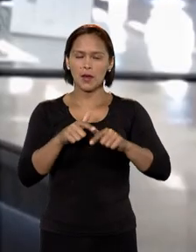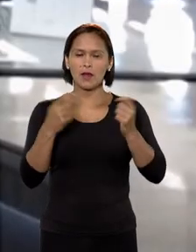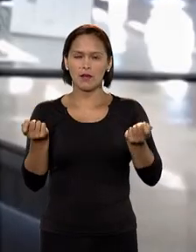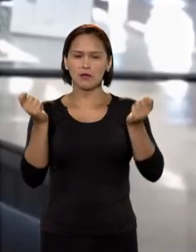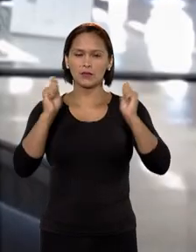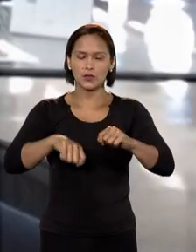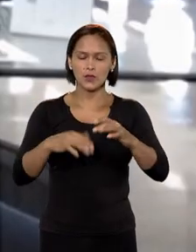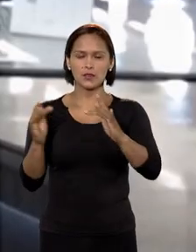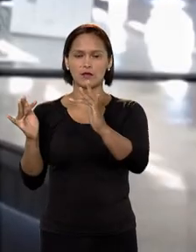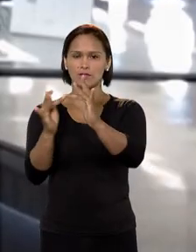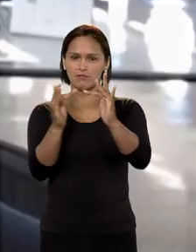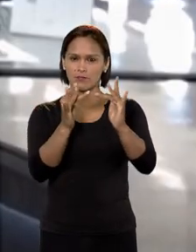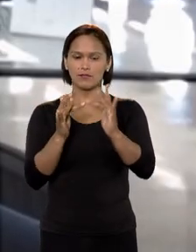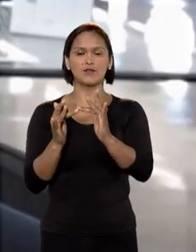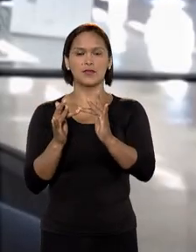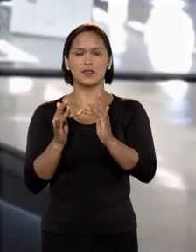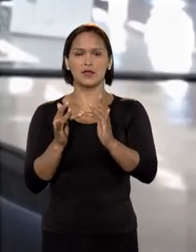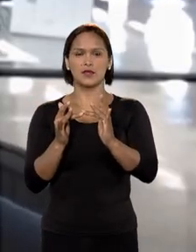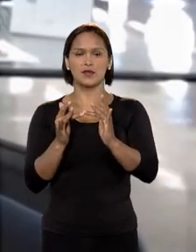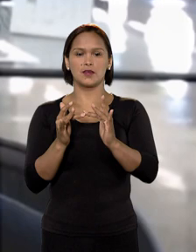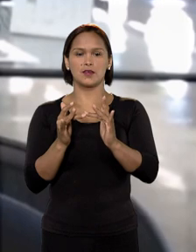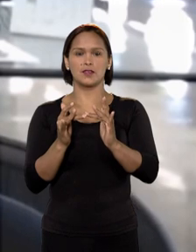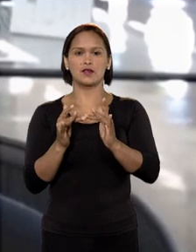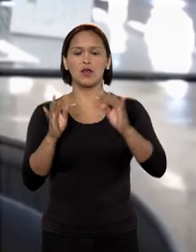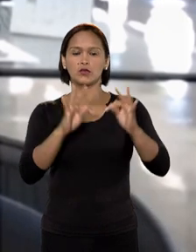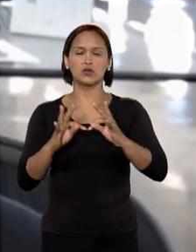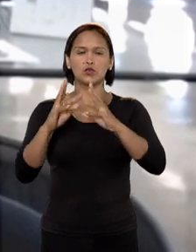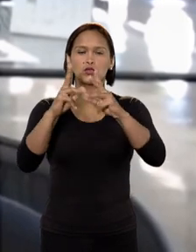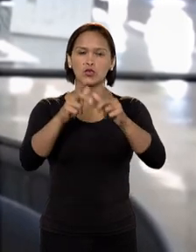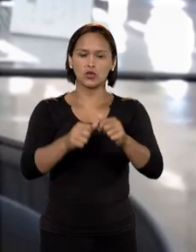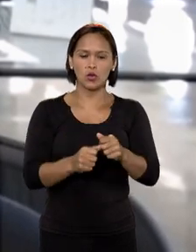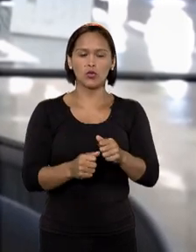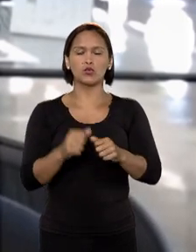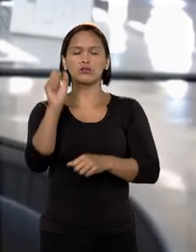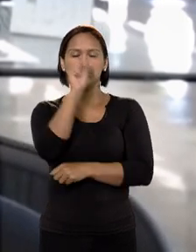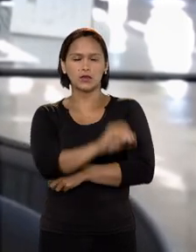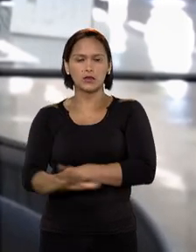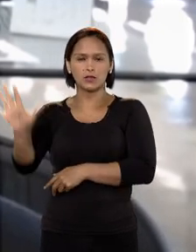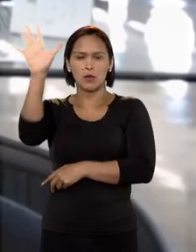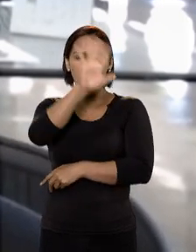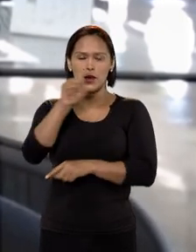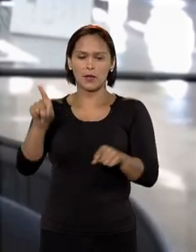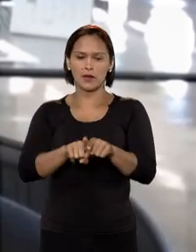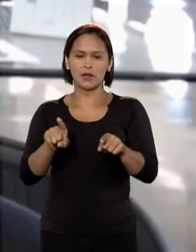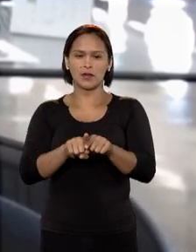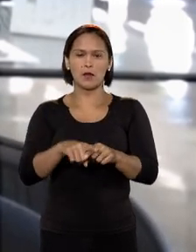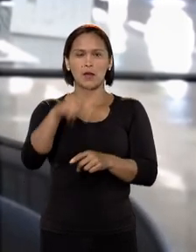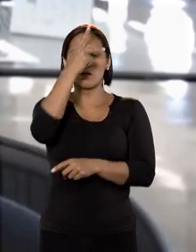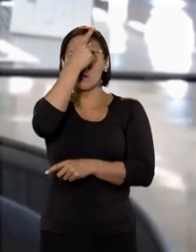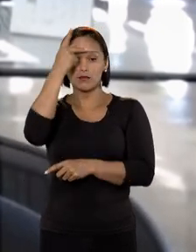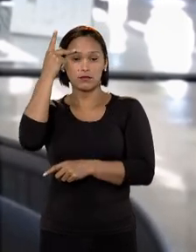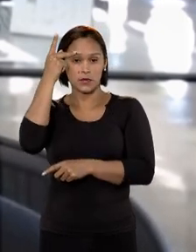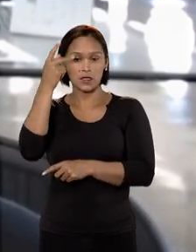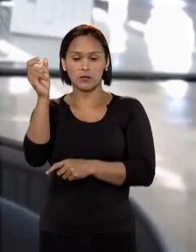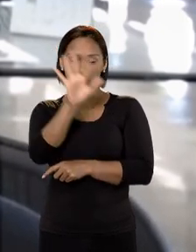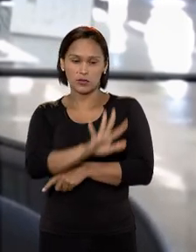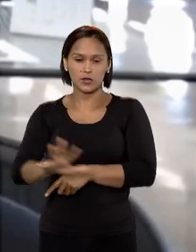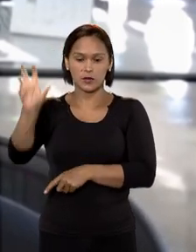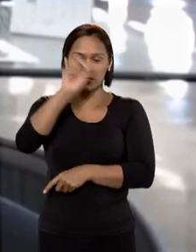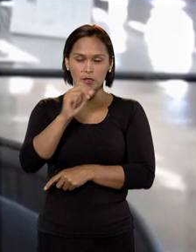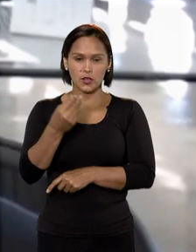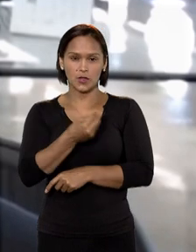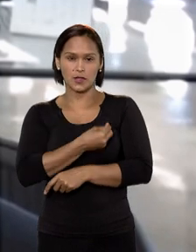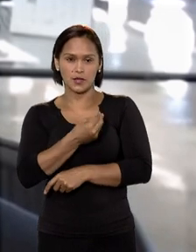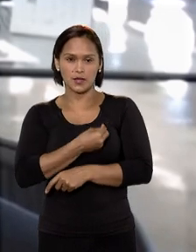capacidade de conexão, de ir totalmente do nosso mapa do mundo para o mapa do mundo das pessoas ao